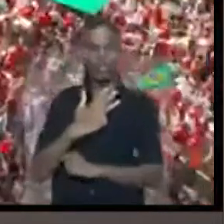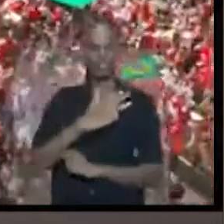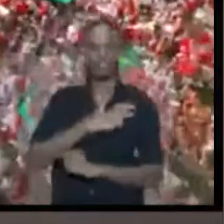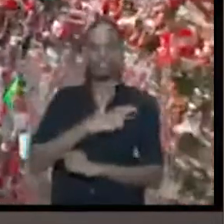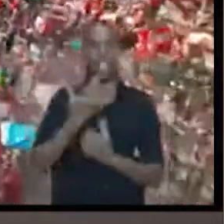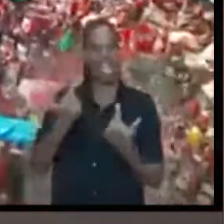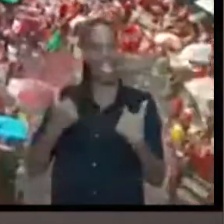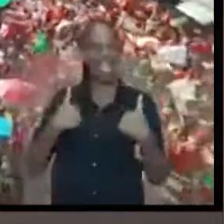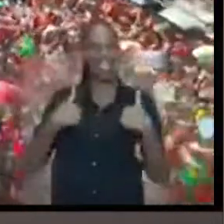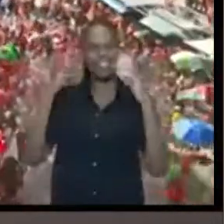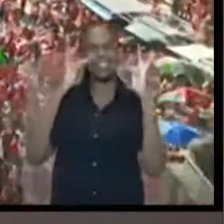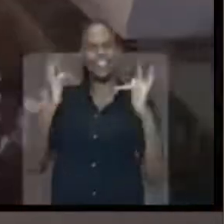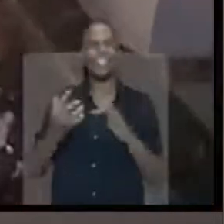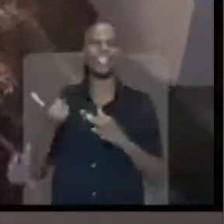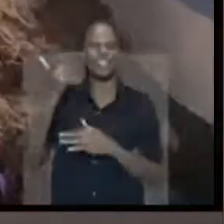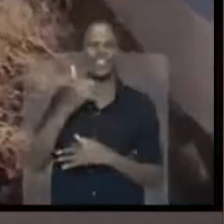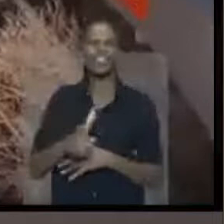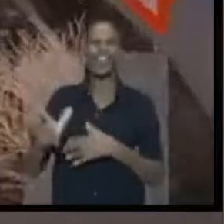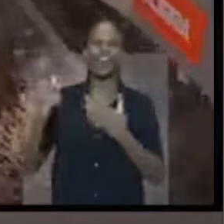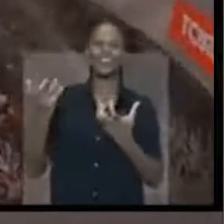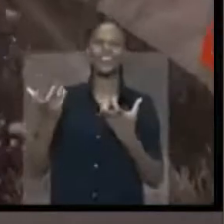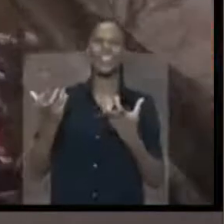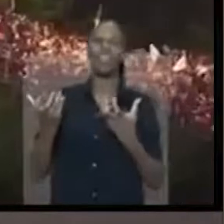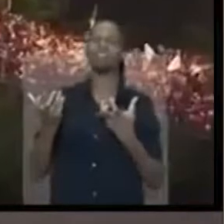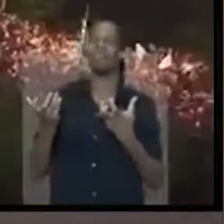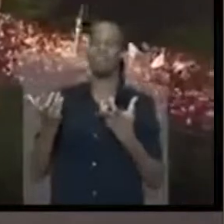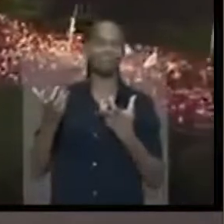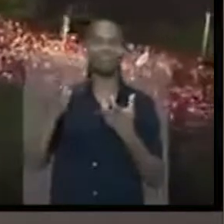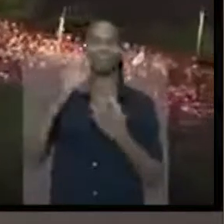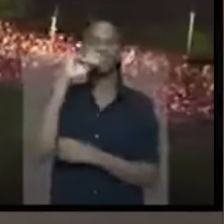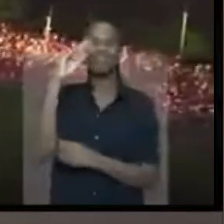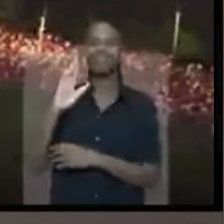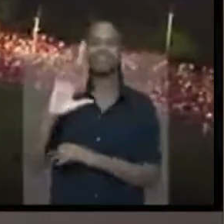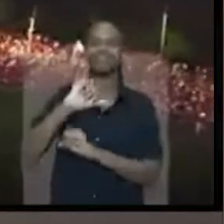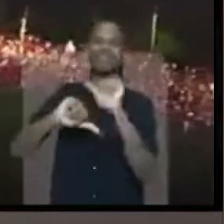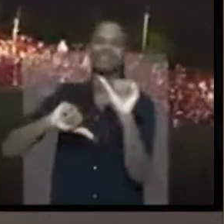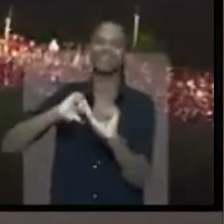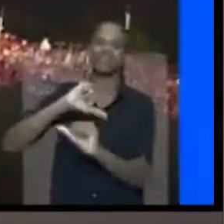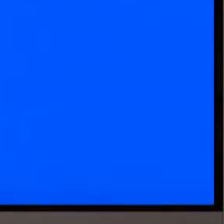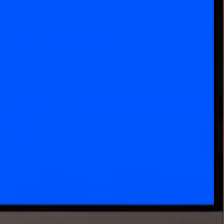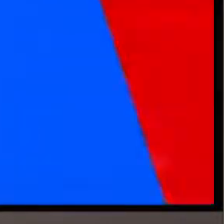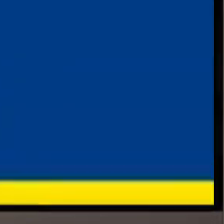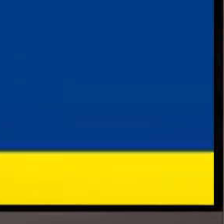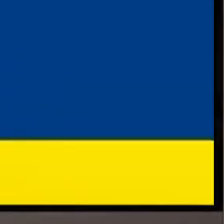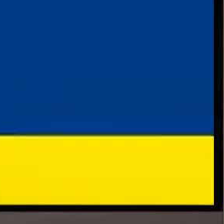Lula, lá, quero de novo ser feliz. Quero mudar o meu país.